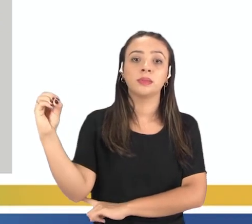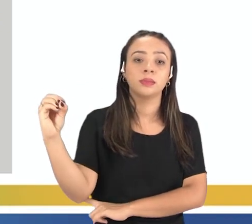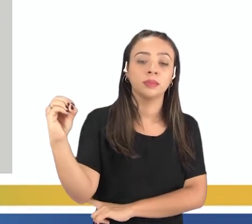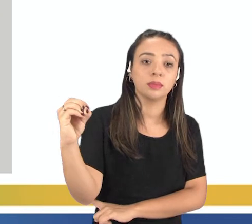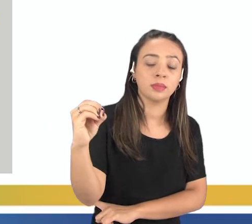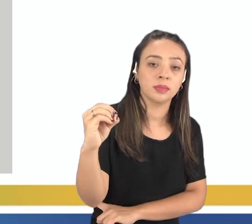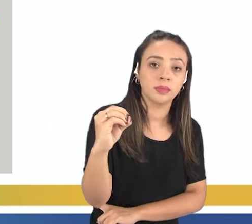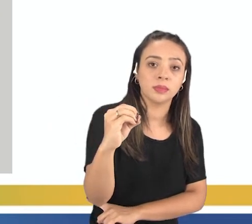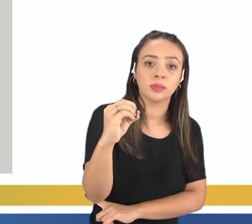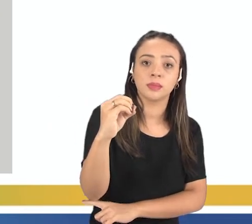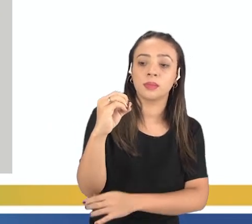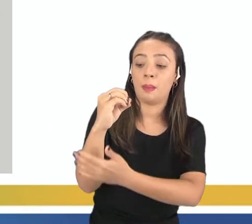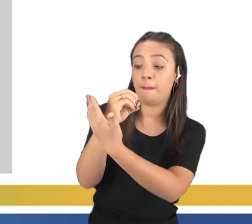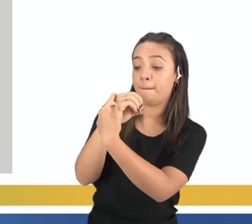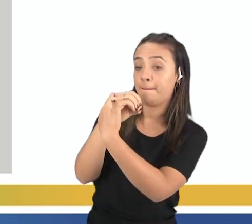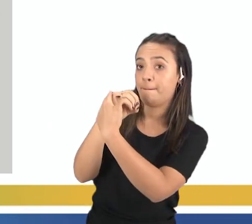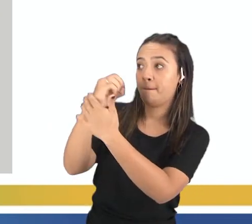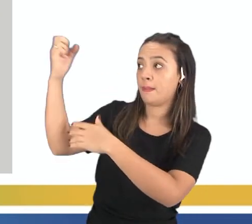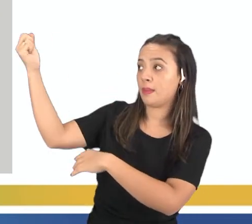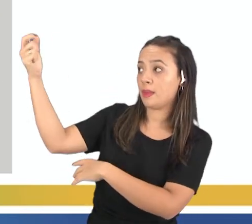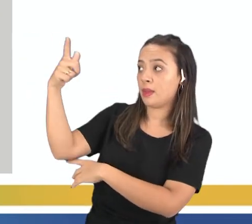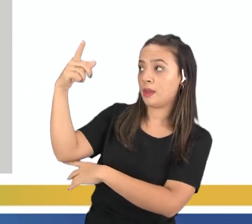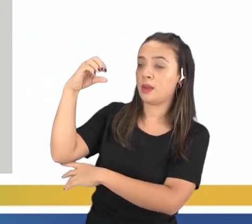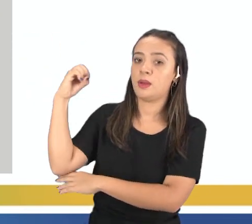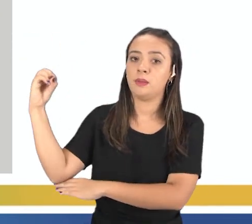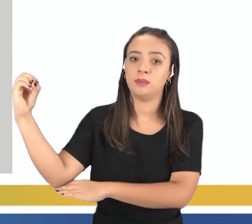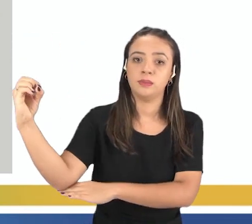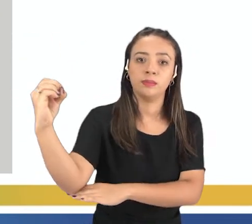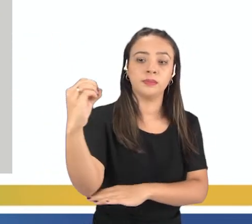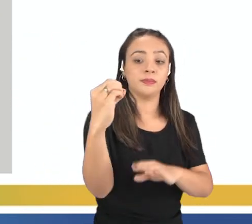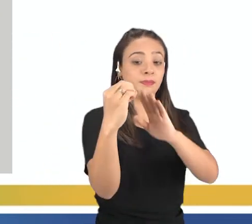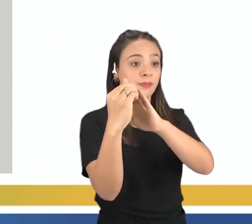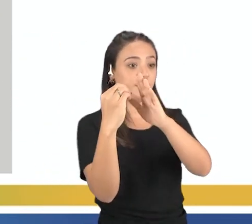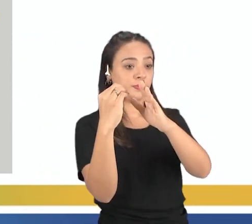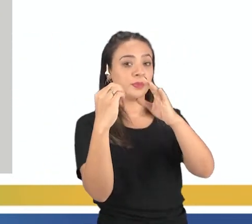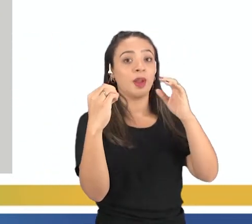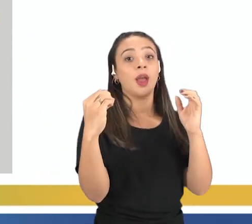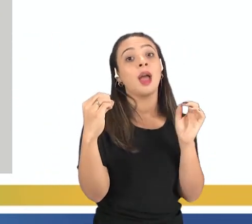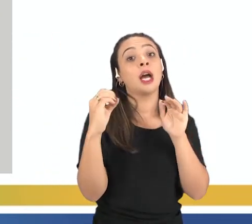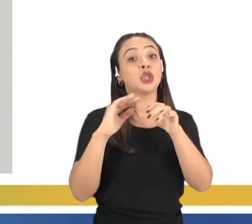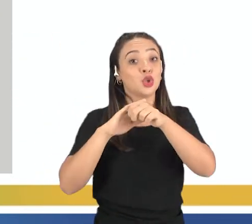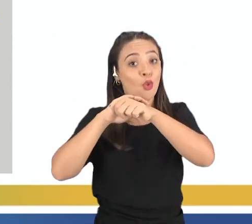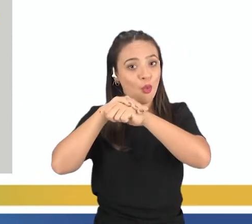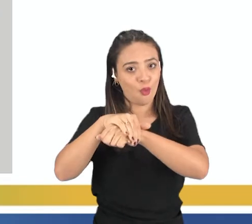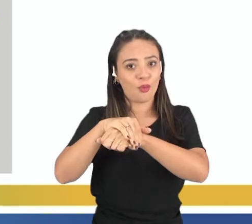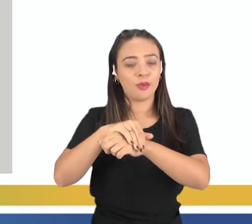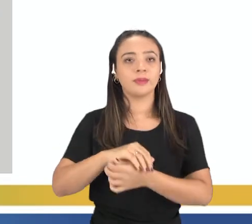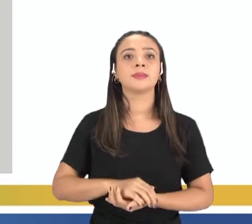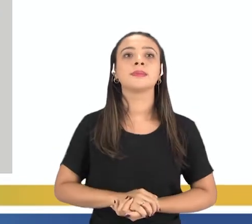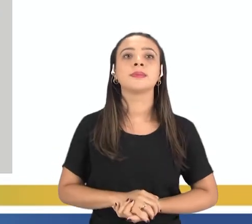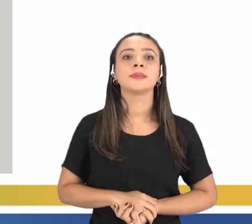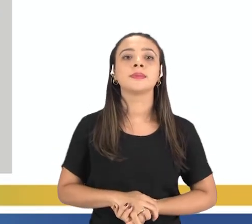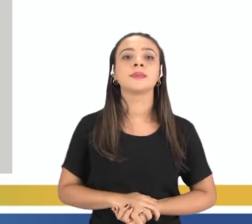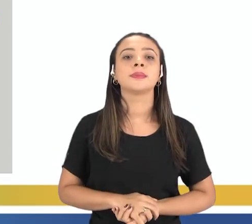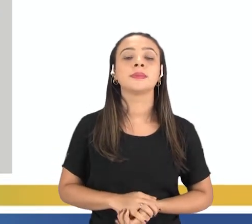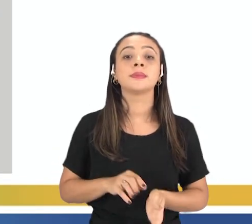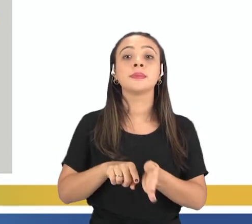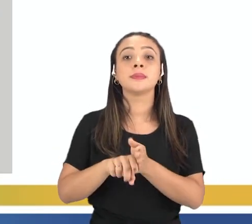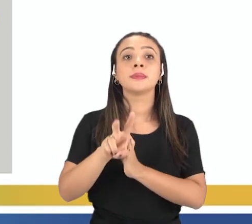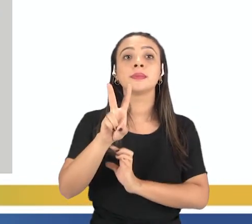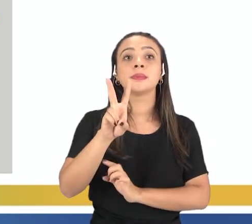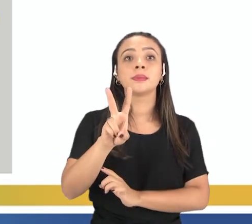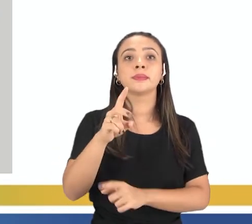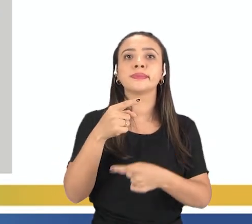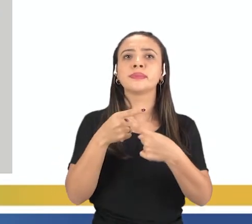dela fica virada para o Sol, dia, e uma face não é iluminada pelo Sol, noite. Então, rotação. Bem simples, tá? Questão 2.